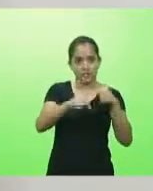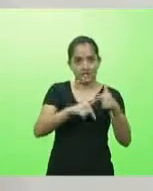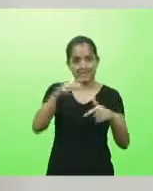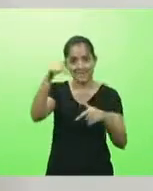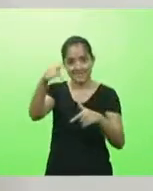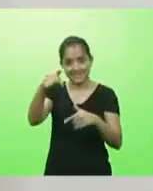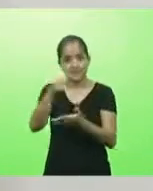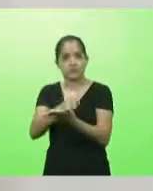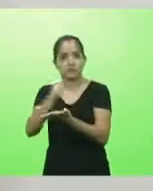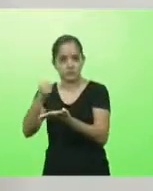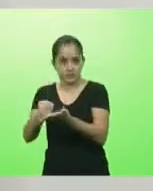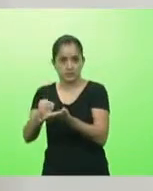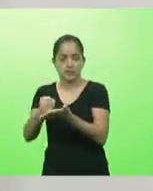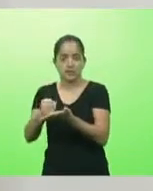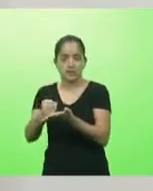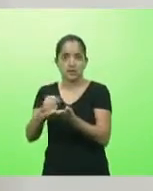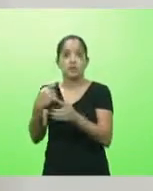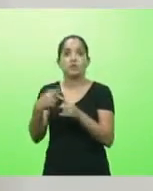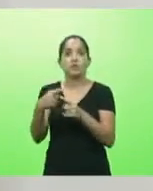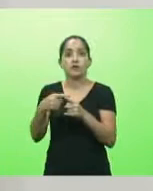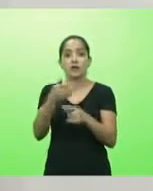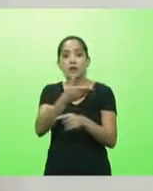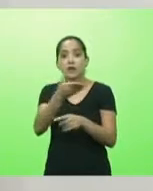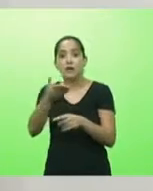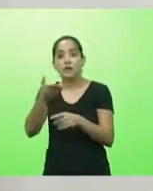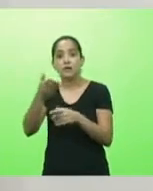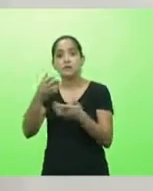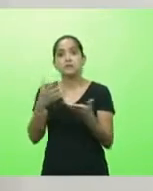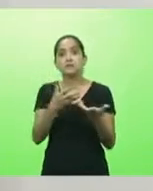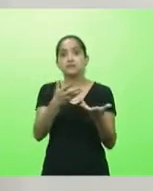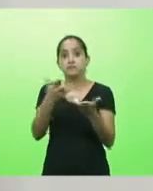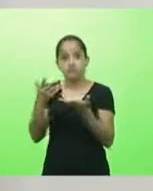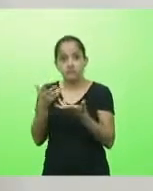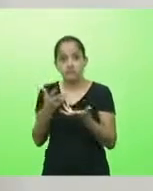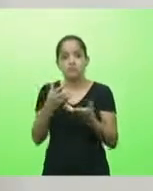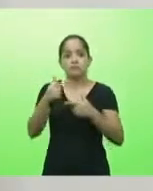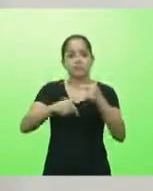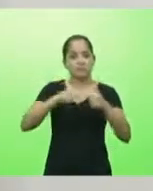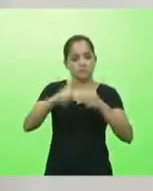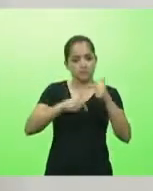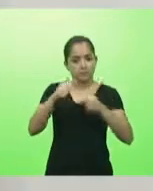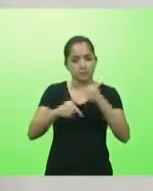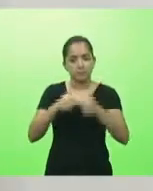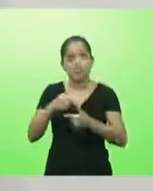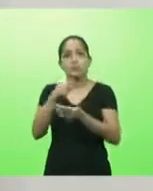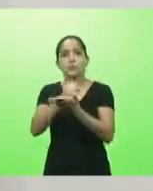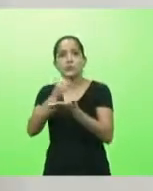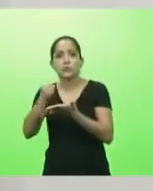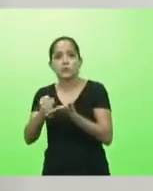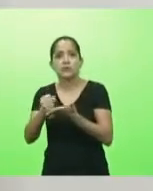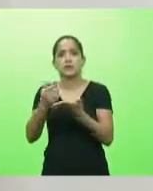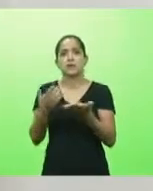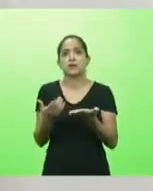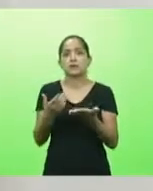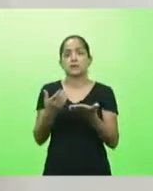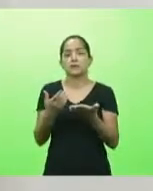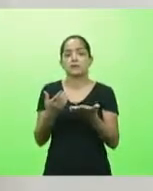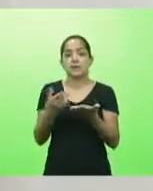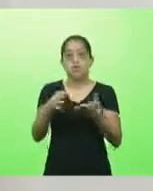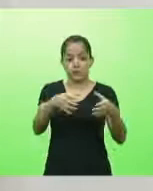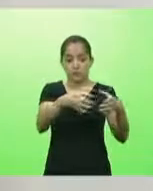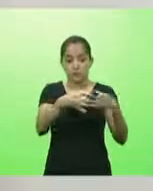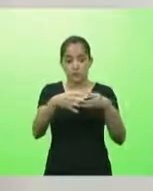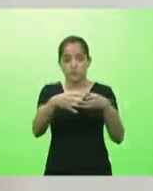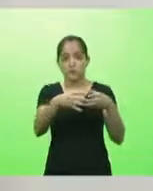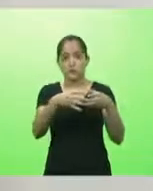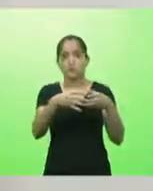assinadas, é porque esses caras resolveram colocar à disposição o seu trabalho, contratar pessoas. Nesse grupo, me